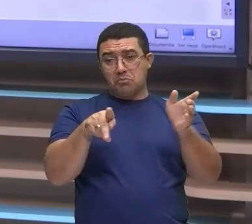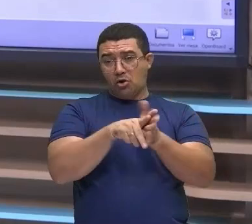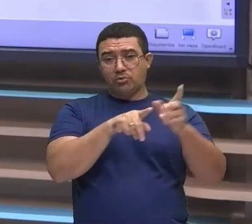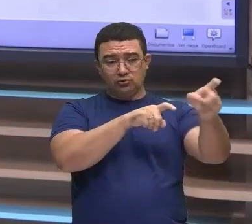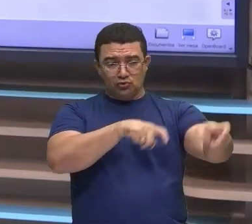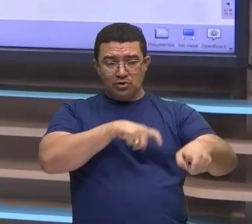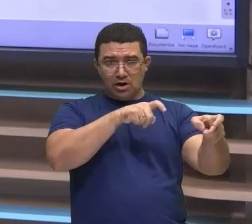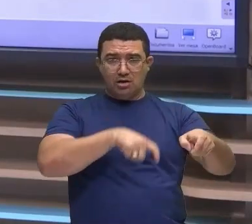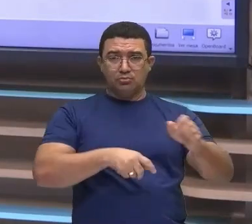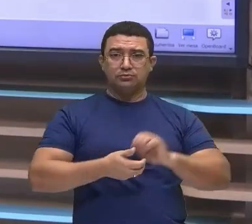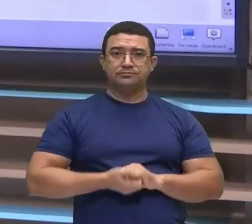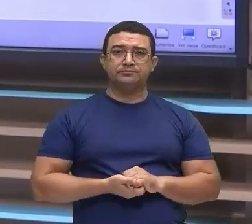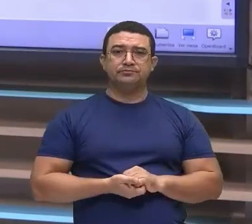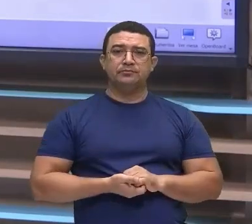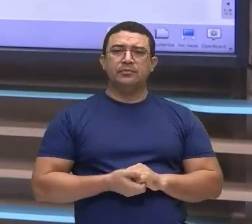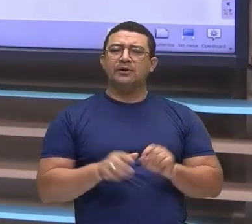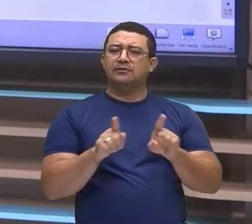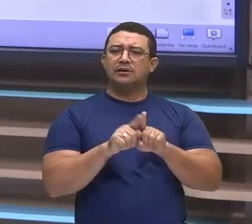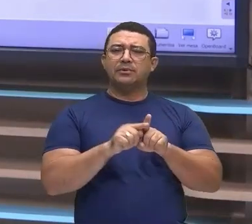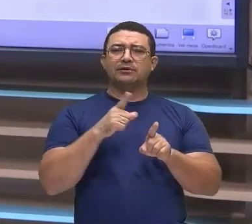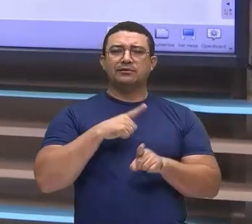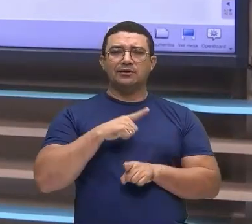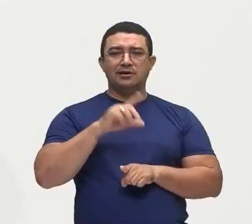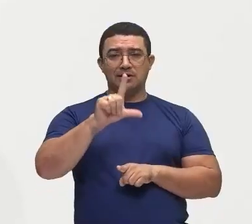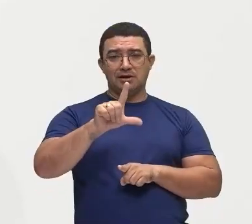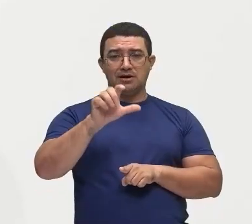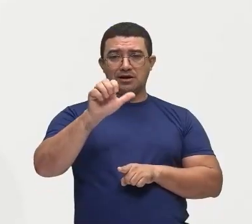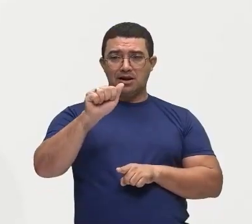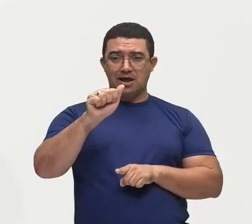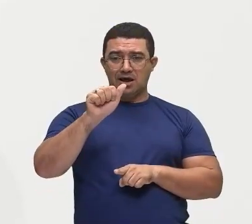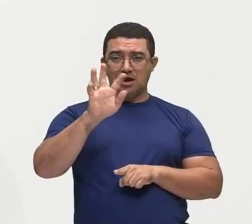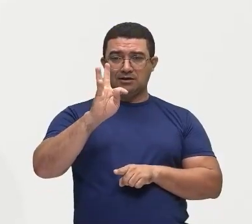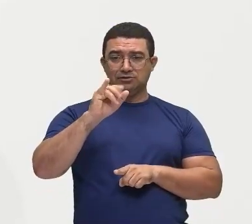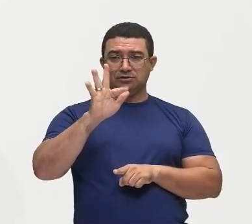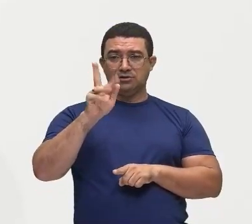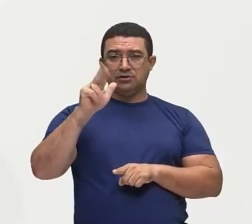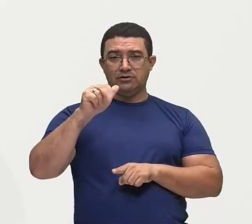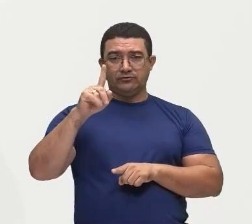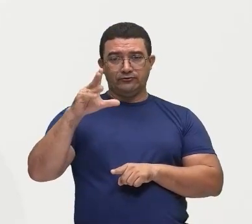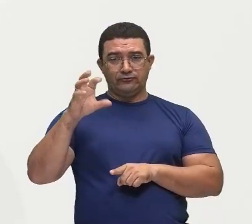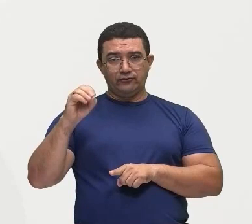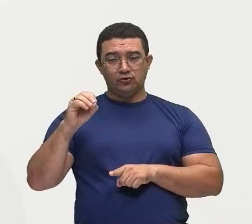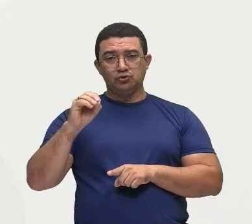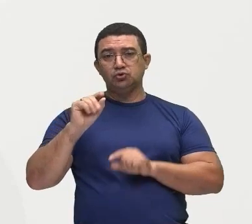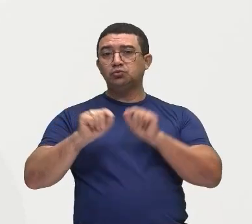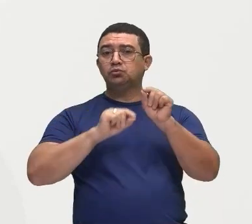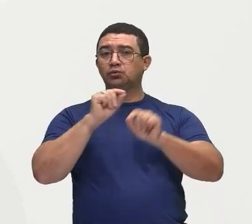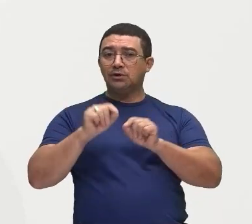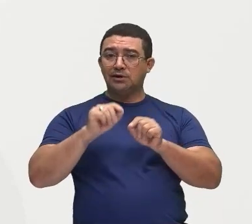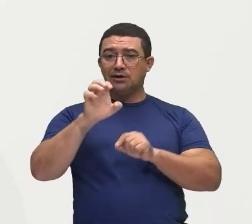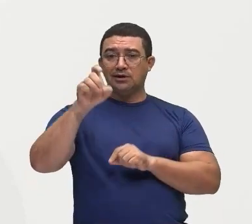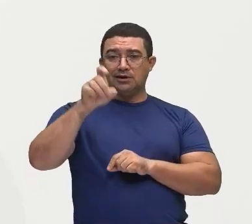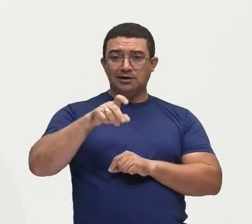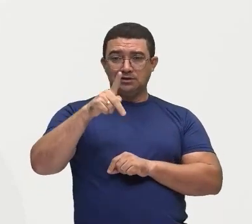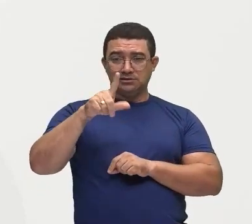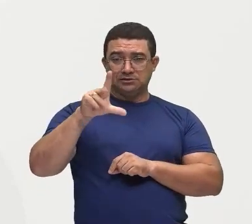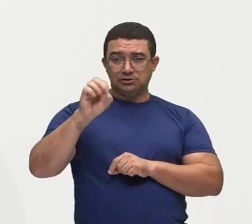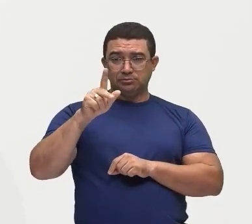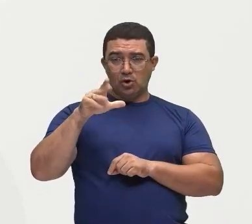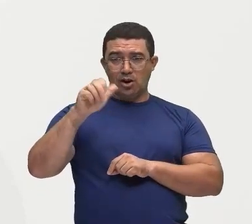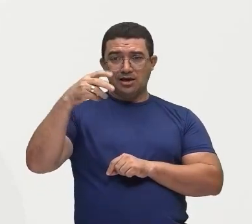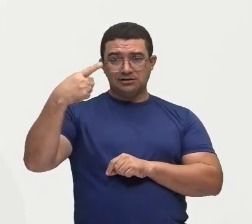latifúndios por exploração, né? A gente vai falar sobre esse tipo de latifúndio também, que está